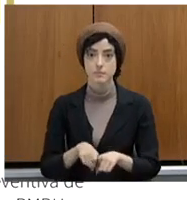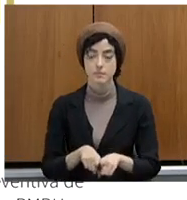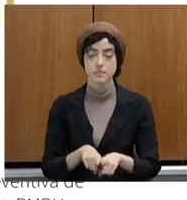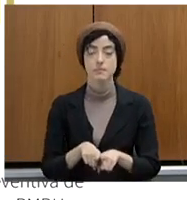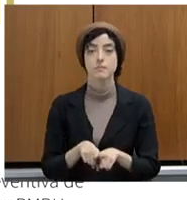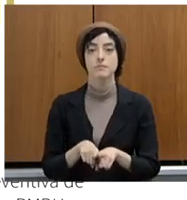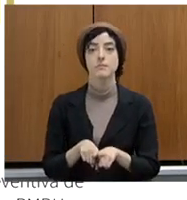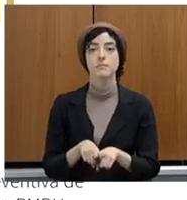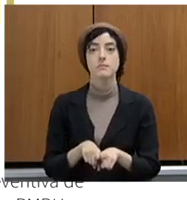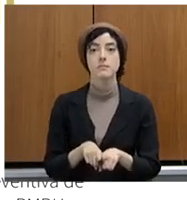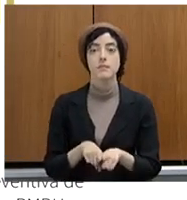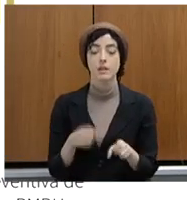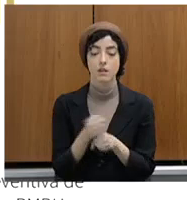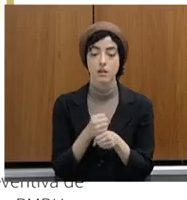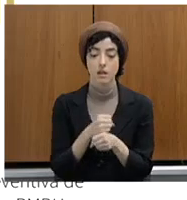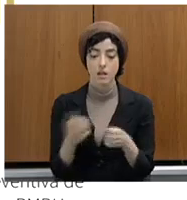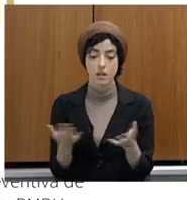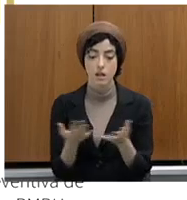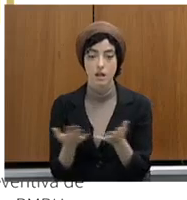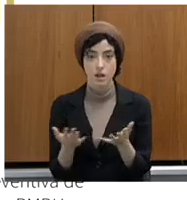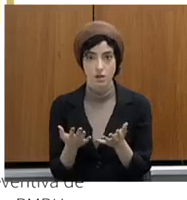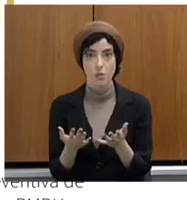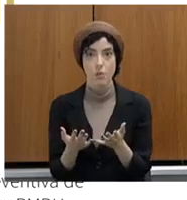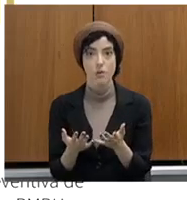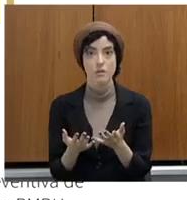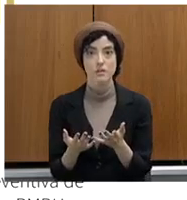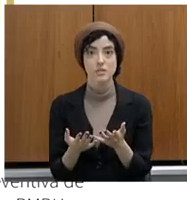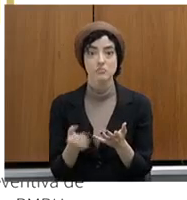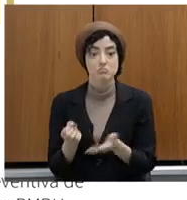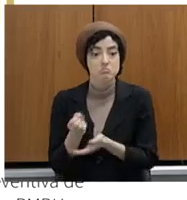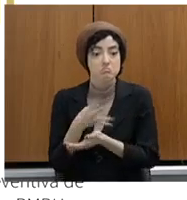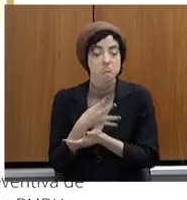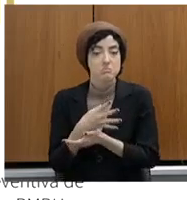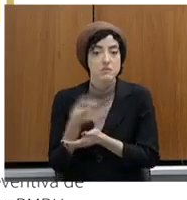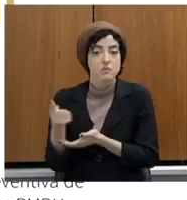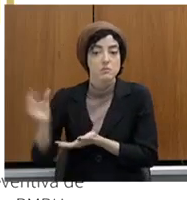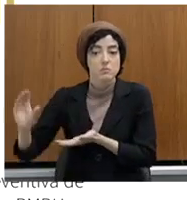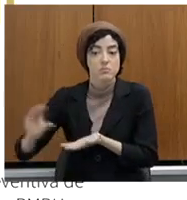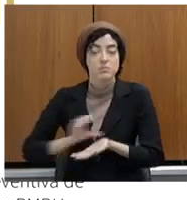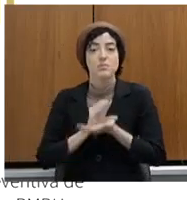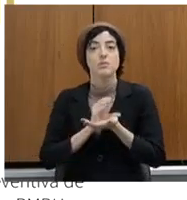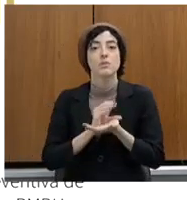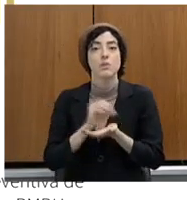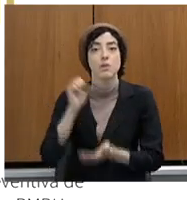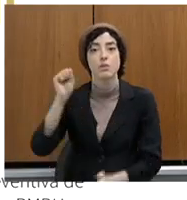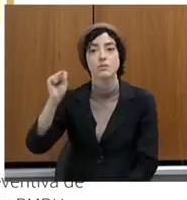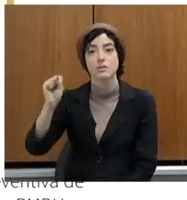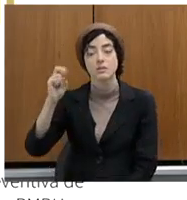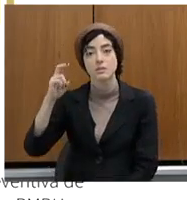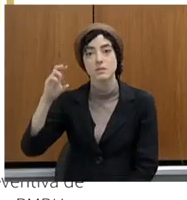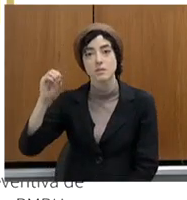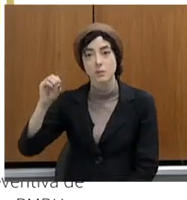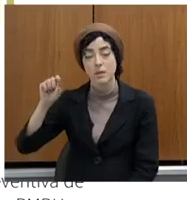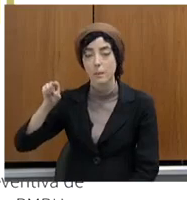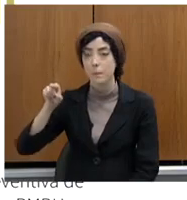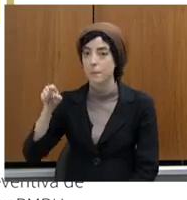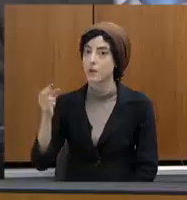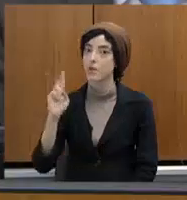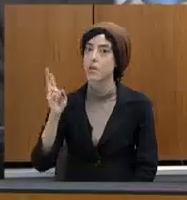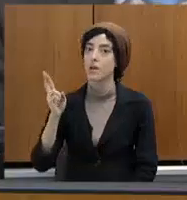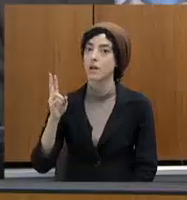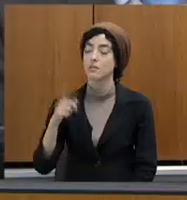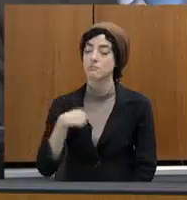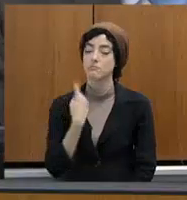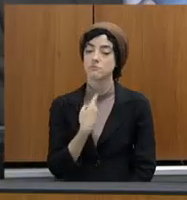mês e meio atrás, nos destinou 850 mil reais também, especificamente para nossas